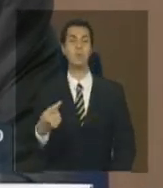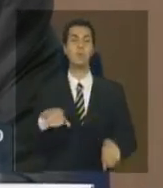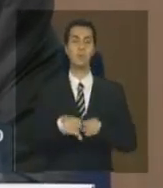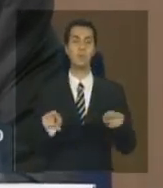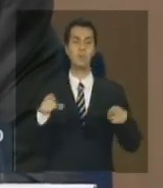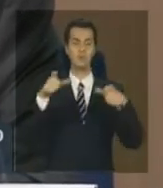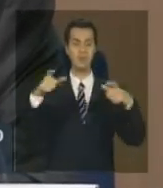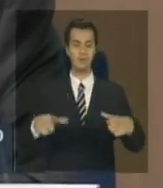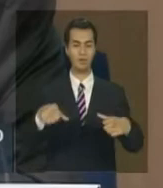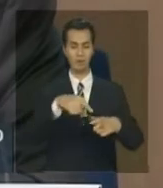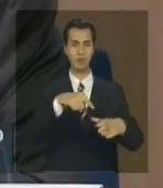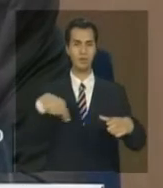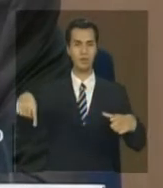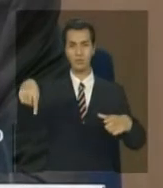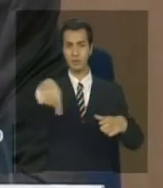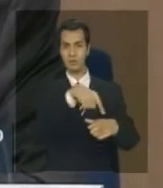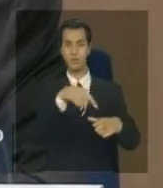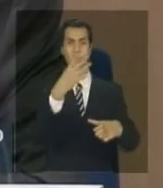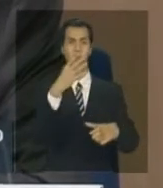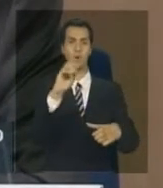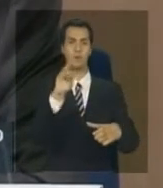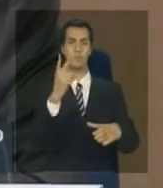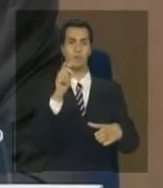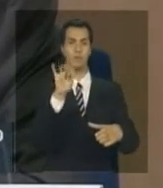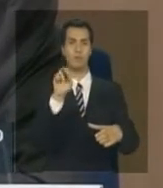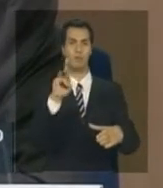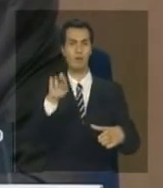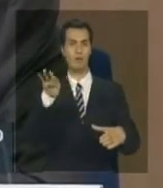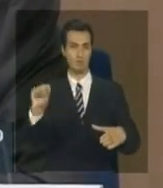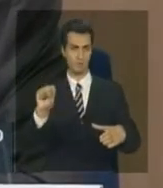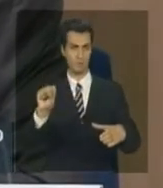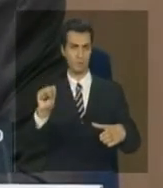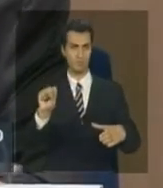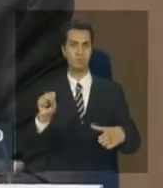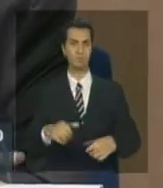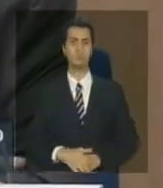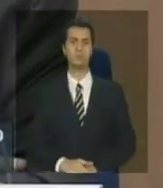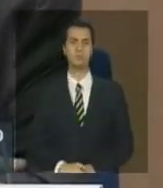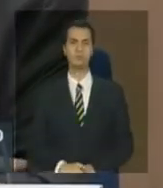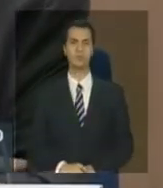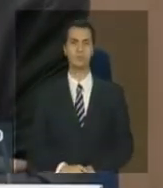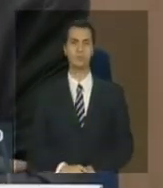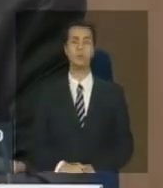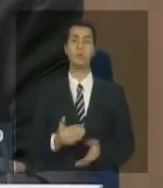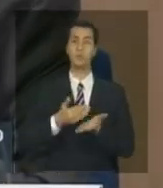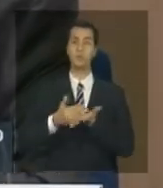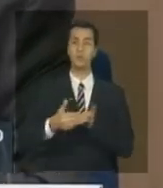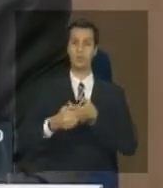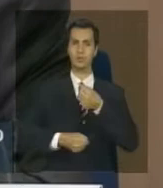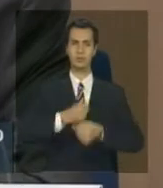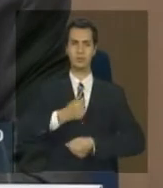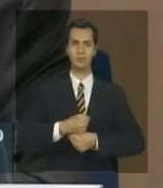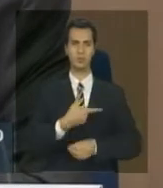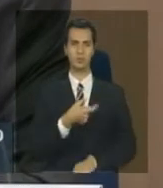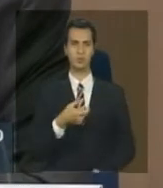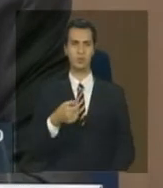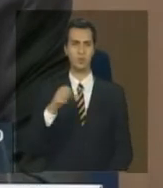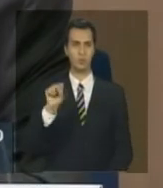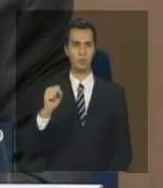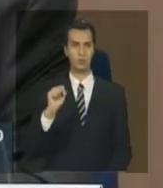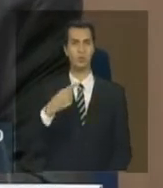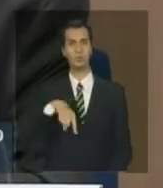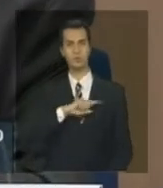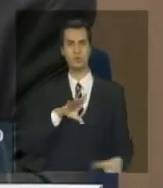alterações era 40 hectares. A partir de 2008, nessa parceria com o IBAMA,